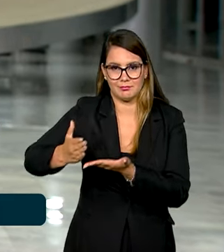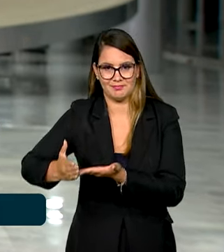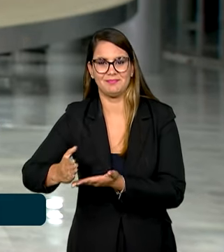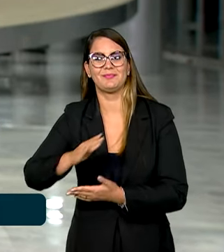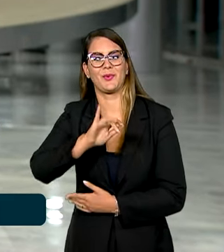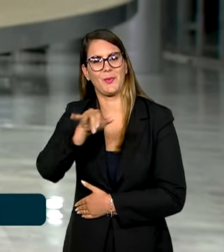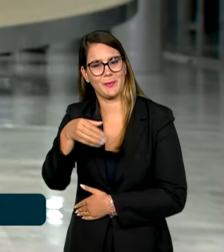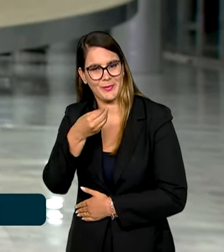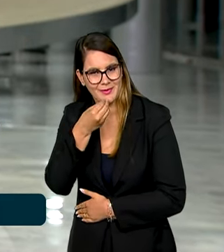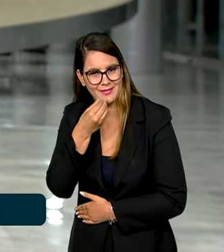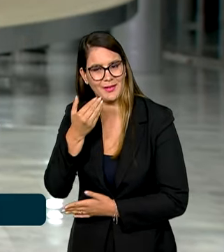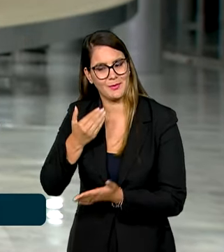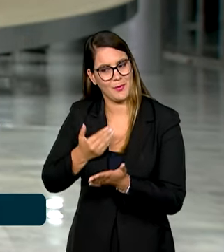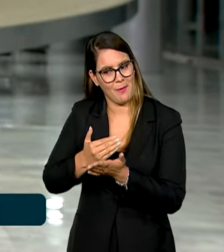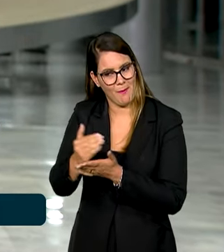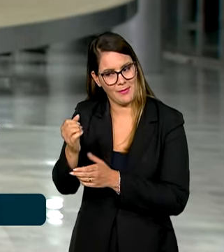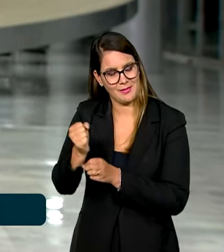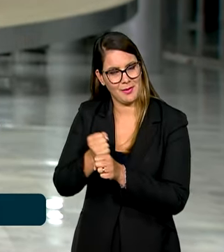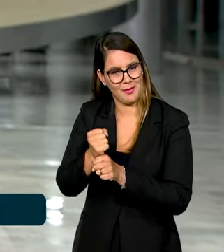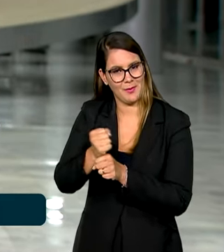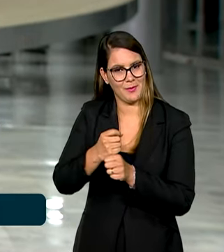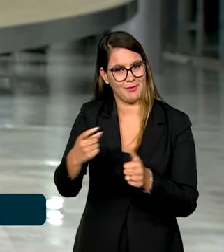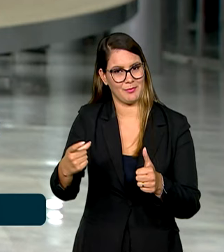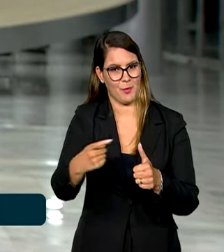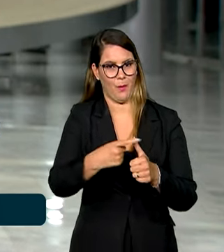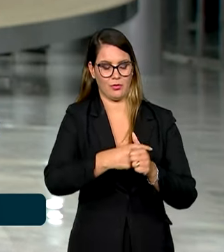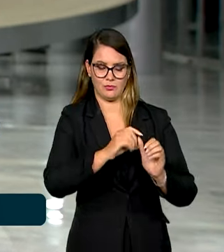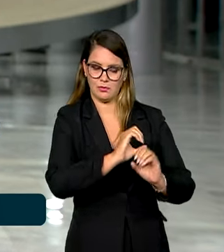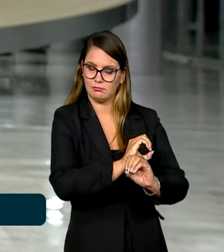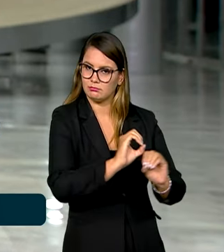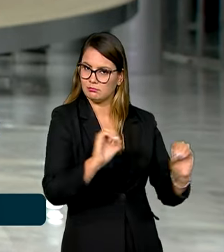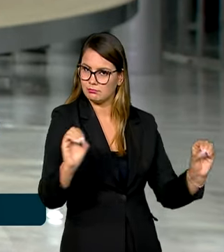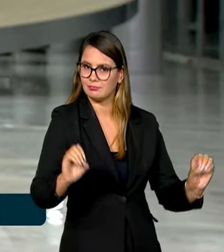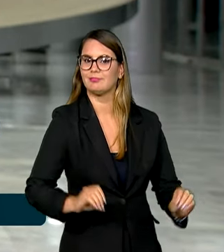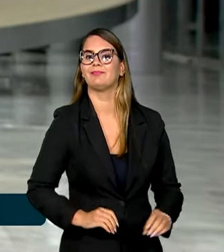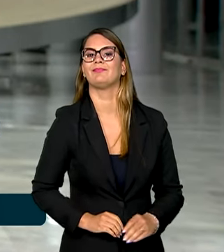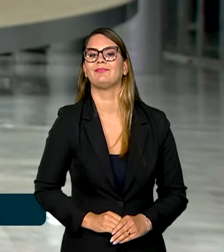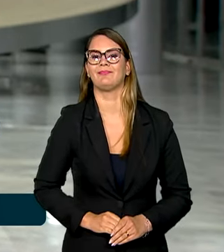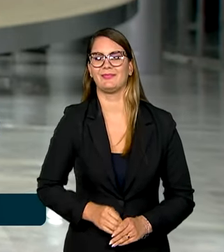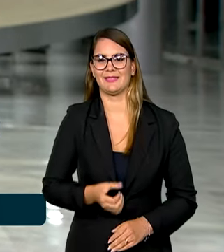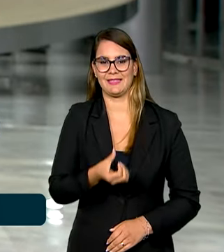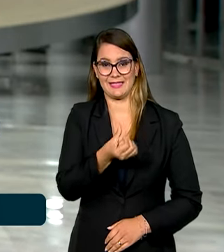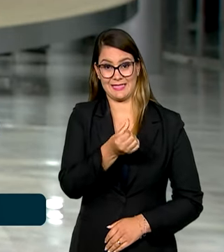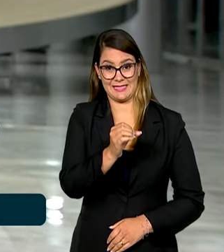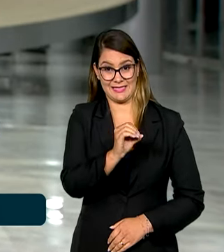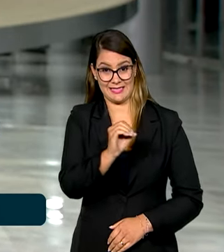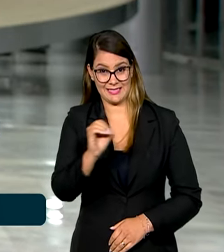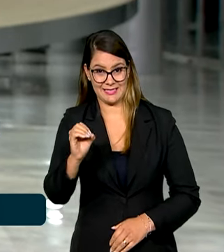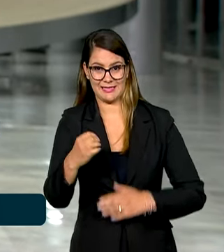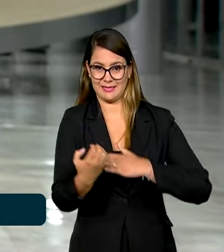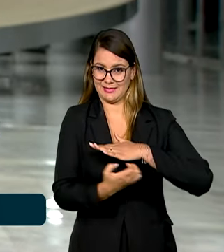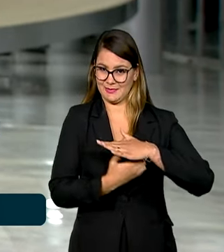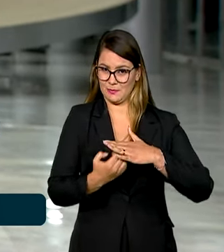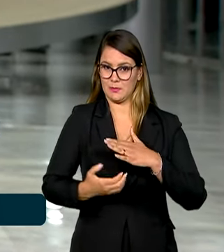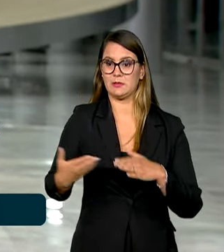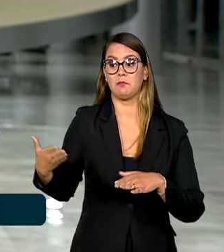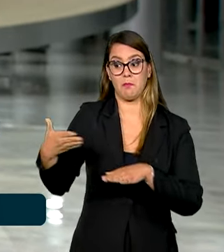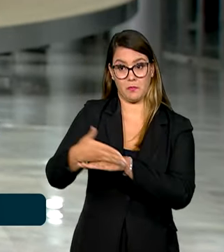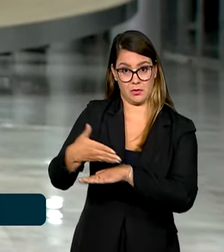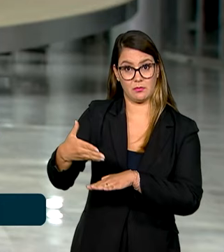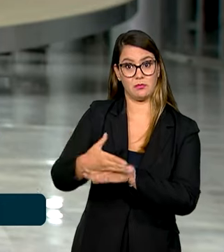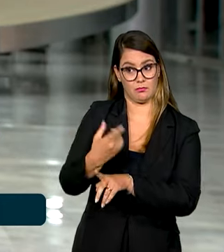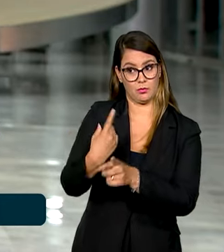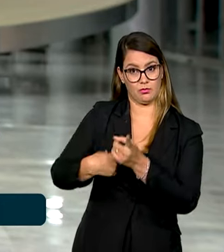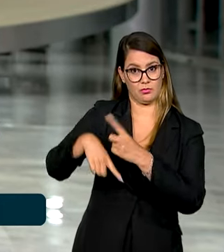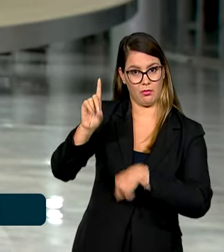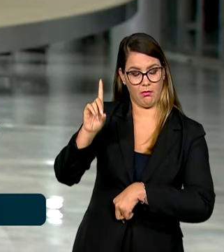oportunidade para começar o ano com as dívidas zeradas. Mais de 600 empresas participam do Desenrola Brasil.